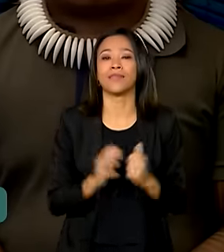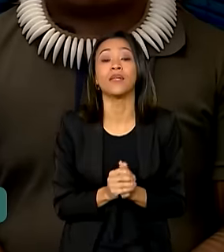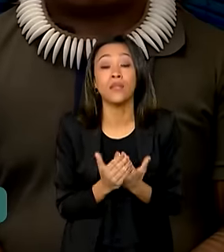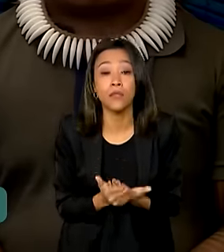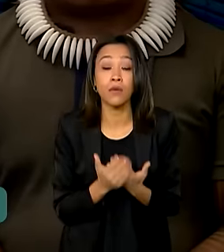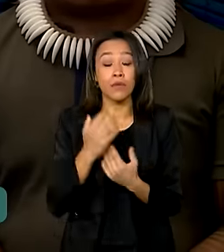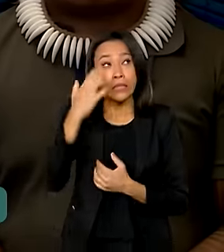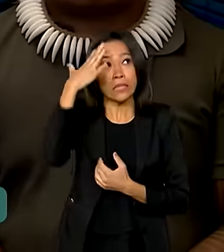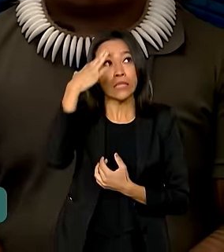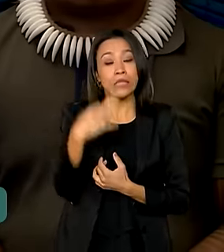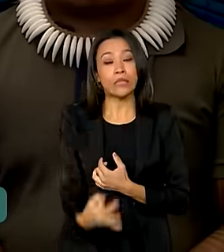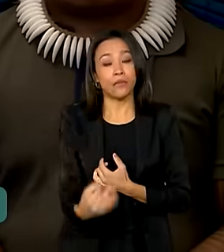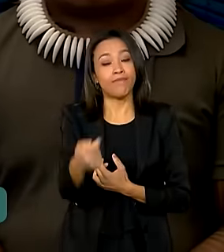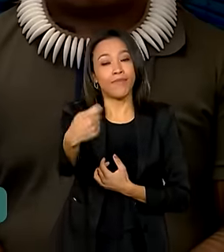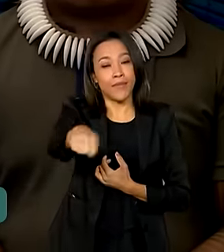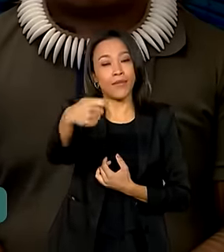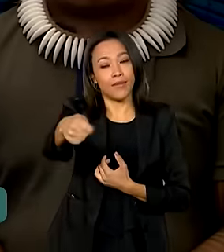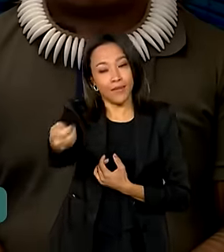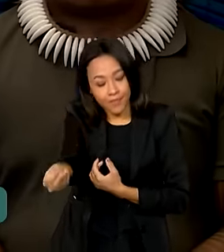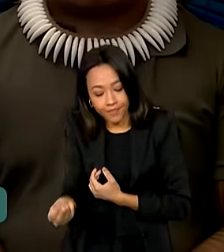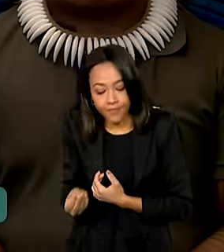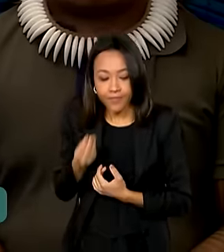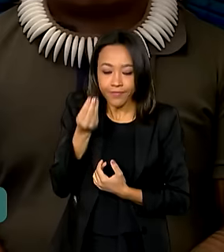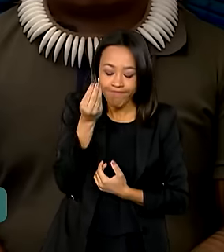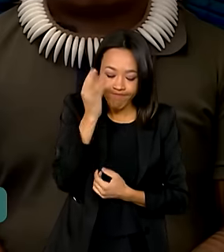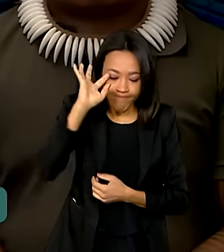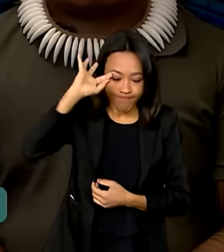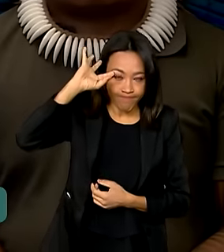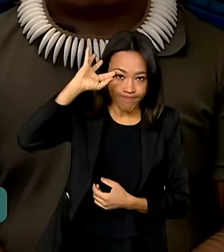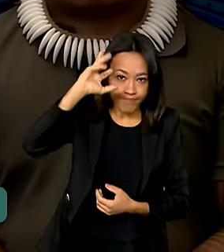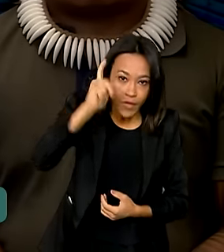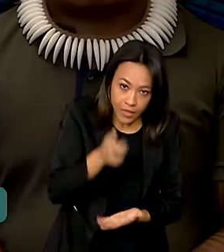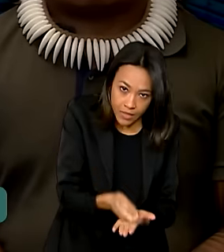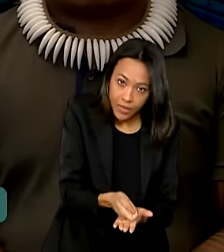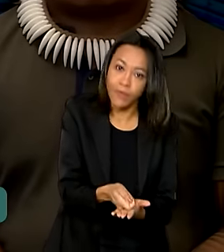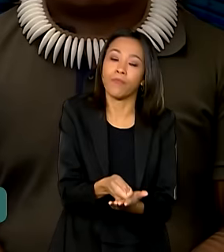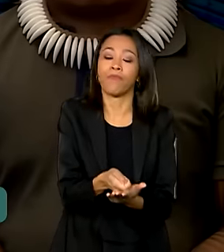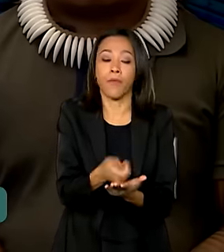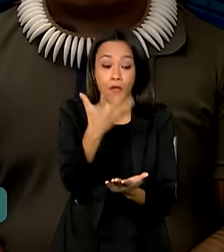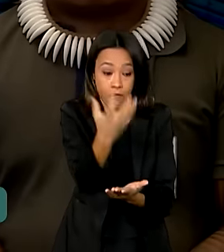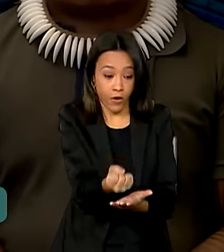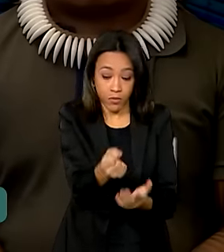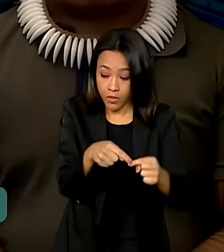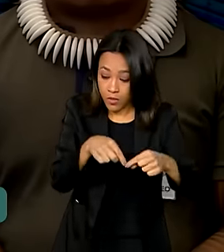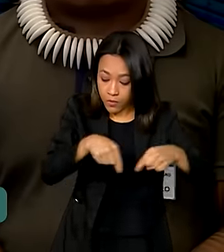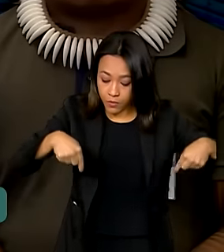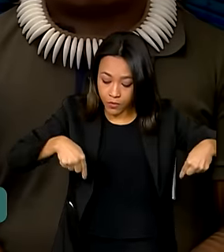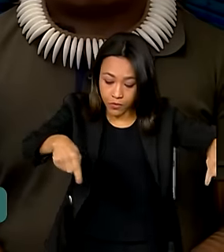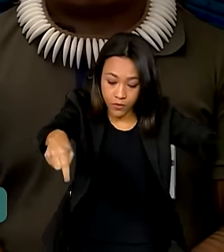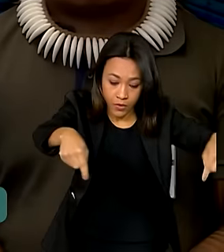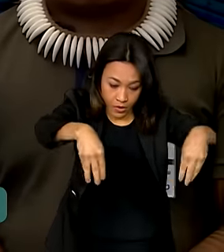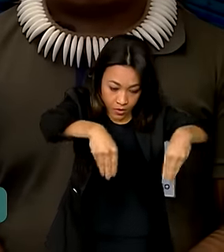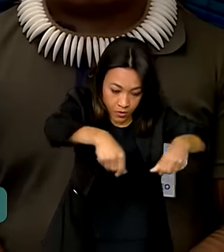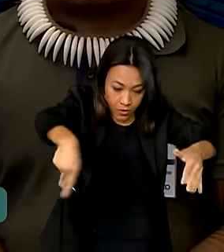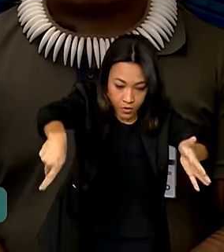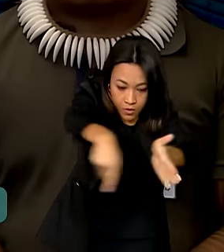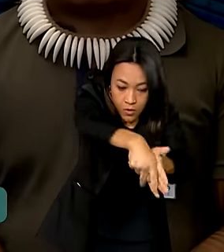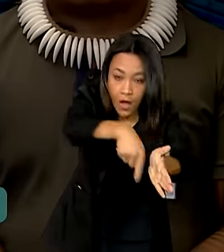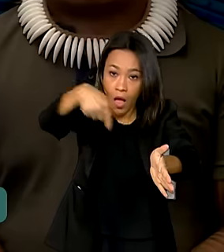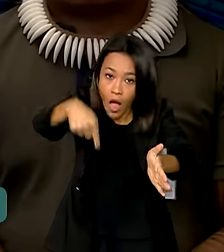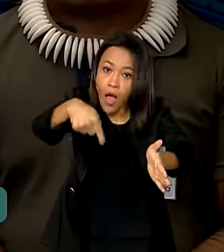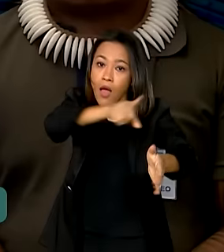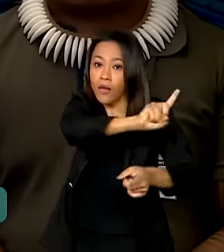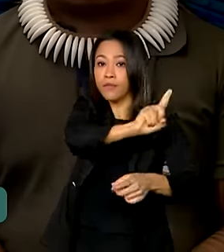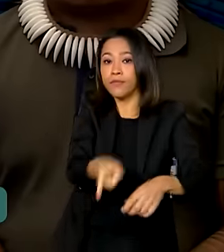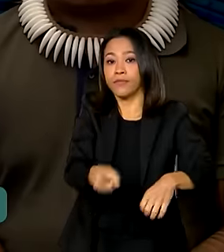agora um primeiro passo para retomar as demarcações como manda a Constituição. É um dever